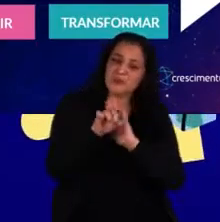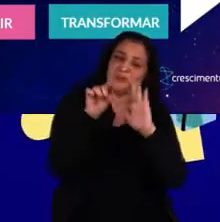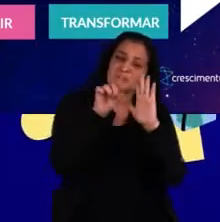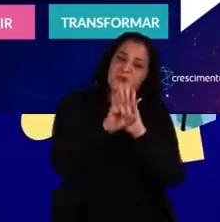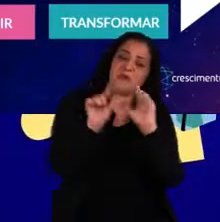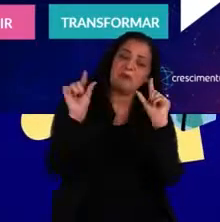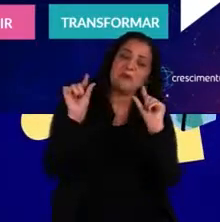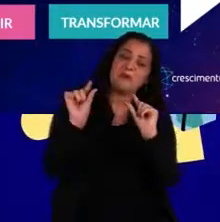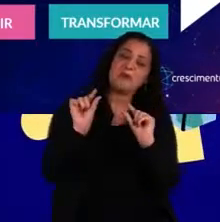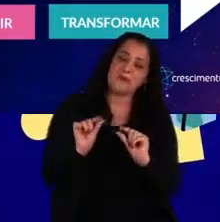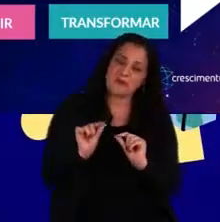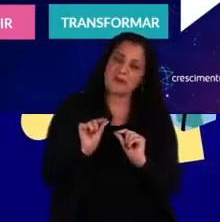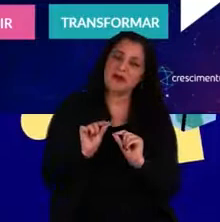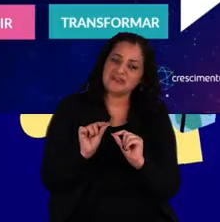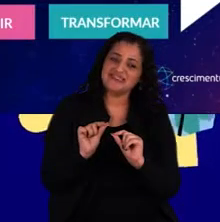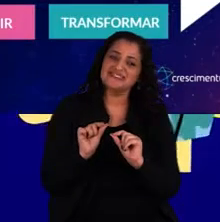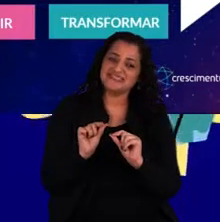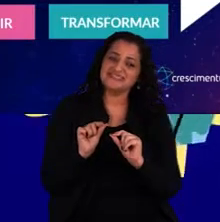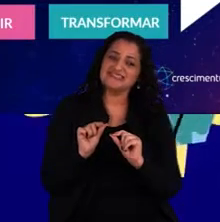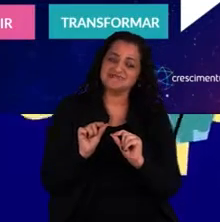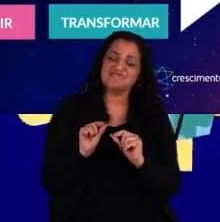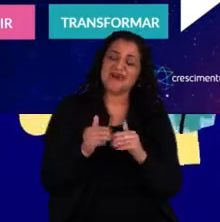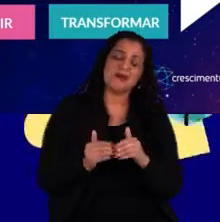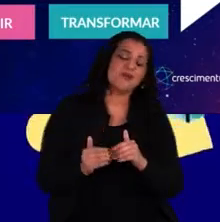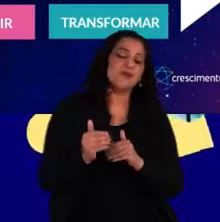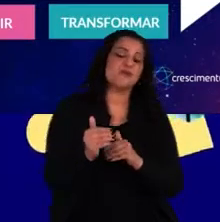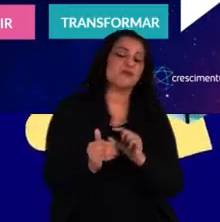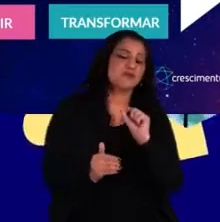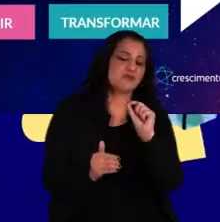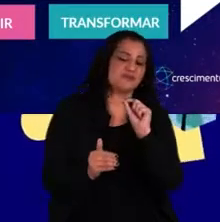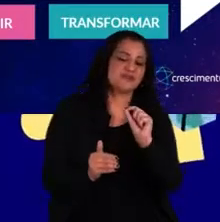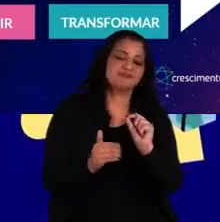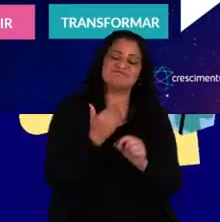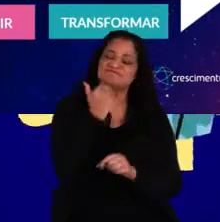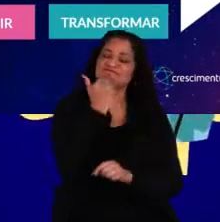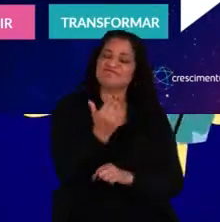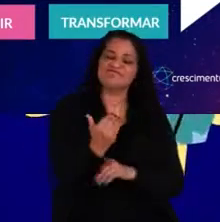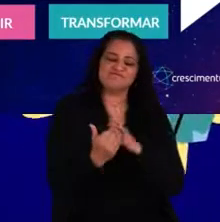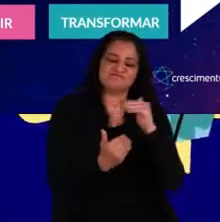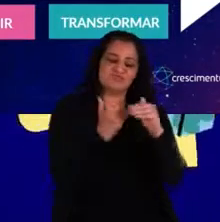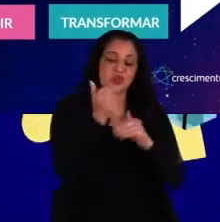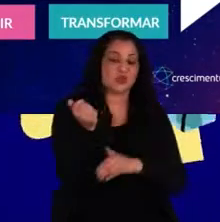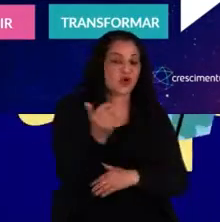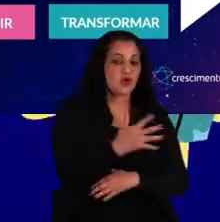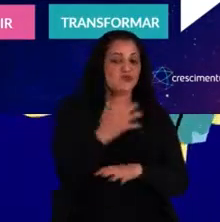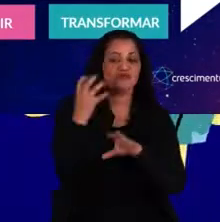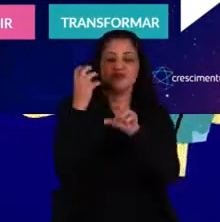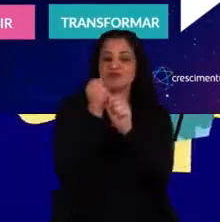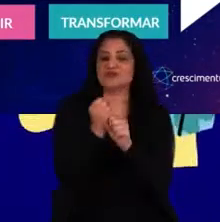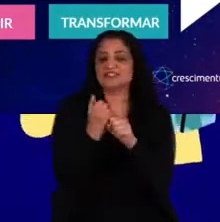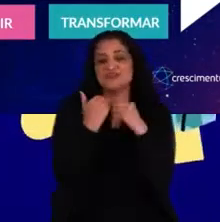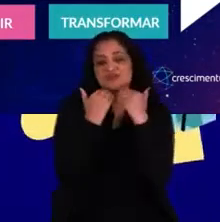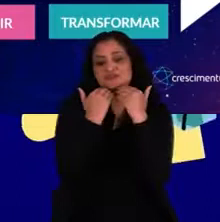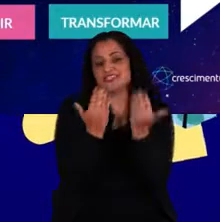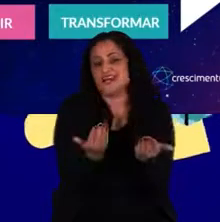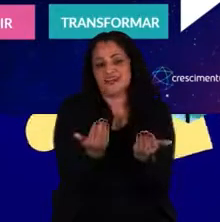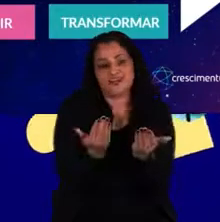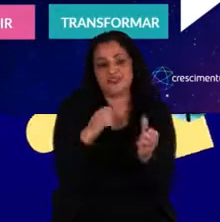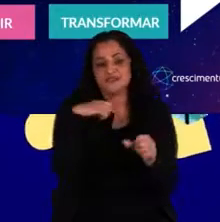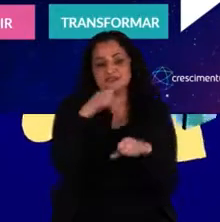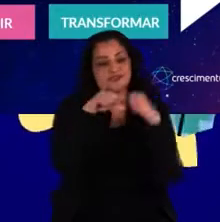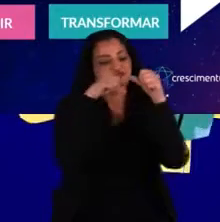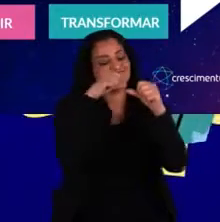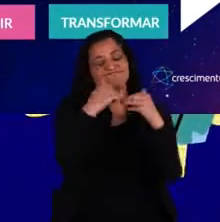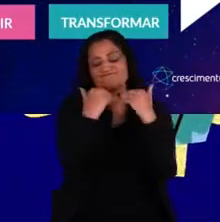menos o que está sendo feito. E aí, a partir disso, talvez a gente não consiga gerar novos resultados e gerar